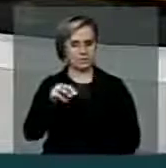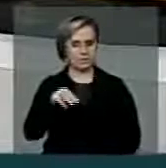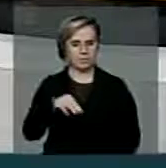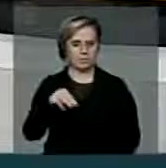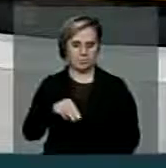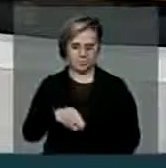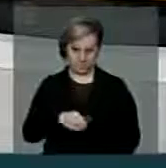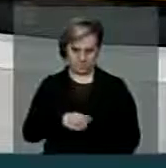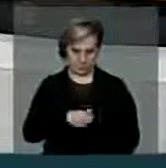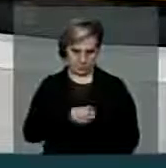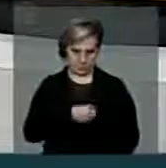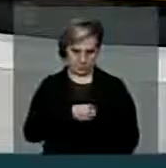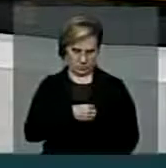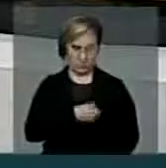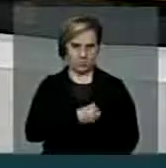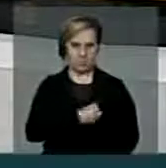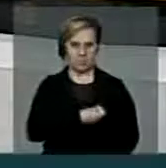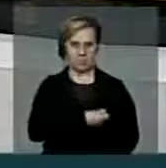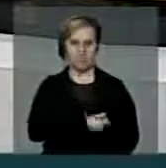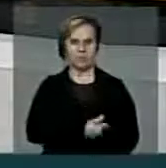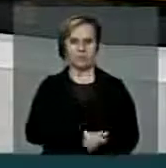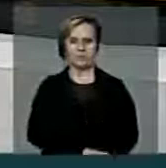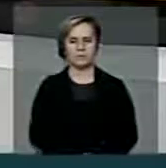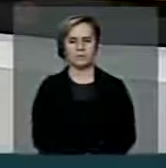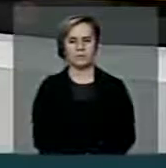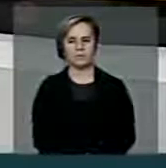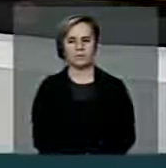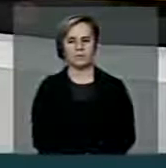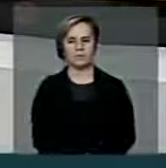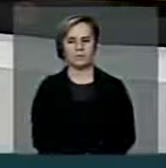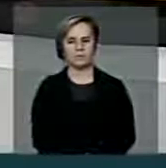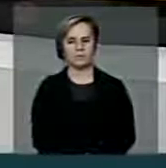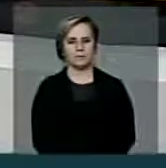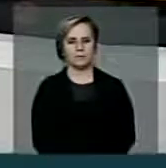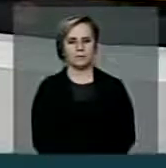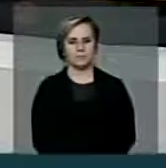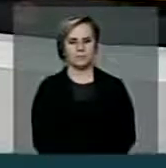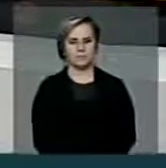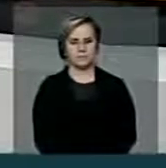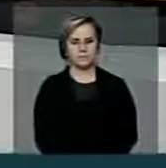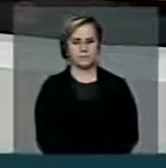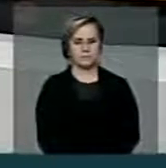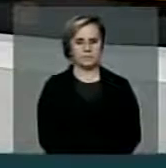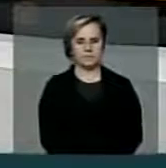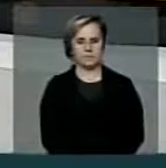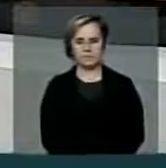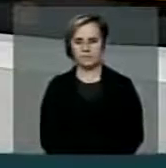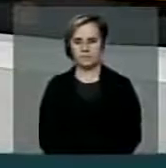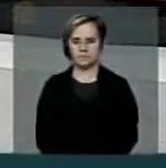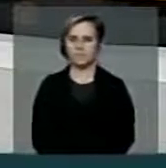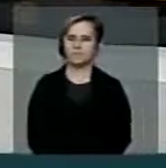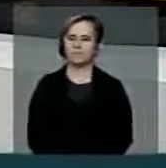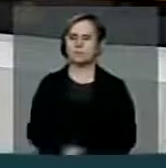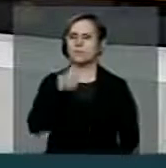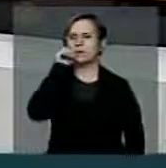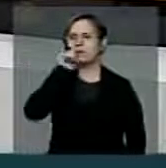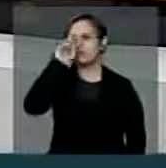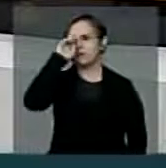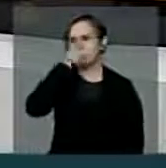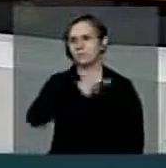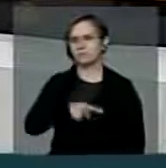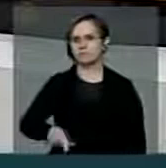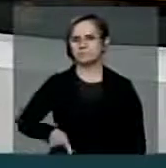Excelência dispõe de um tempo de até cinco minutos. Senhora Presidenta, Deputada Érica,